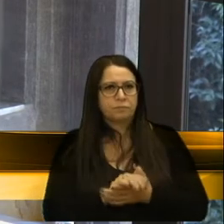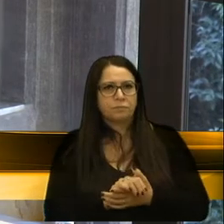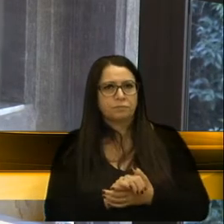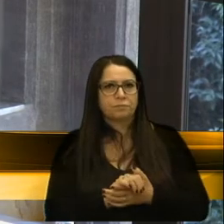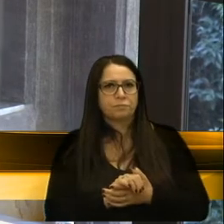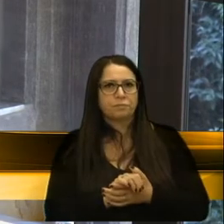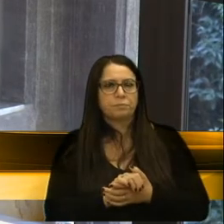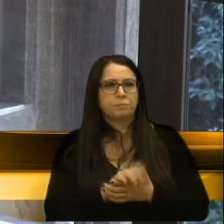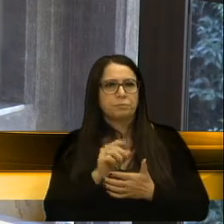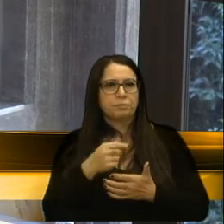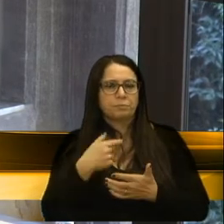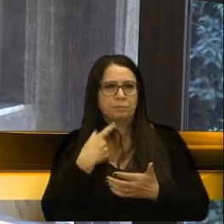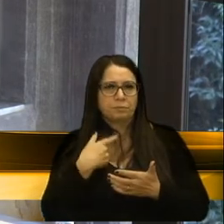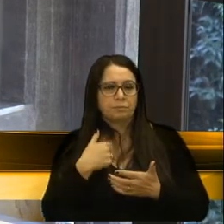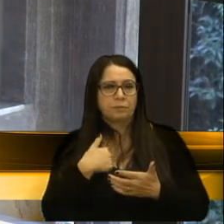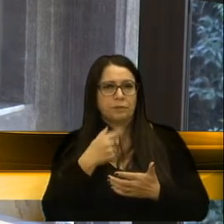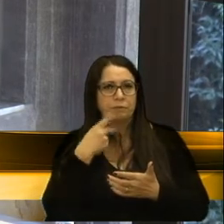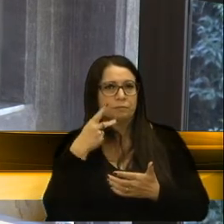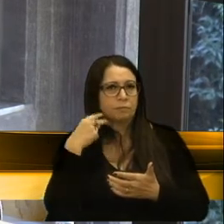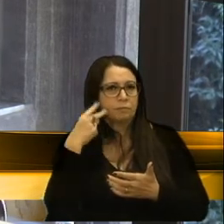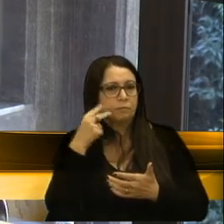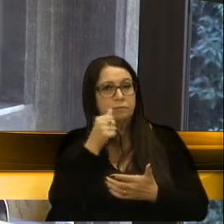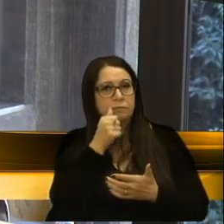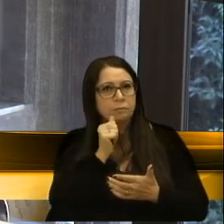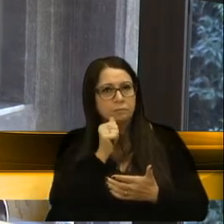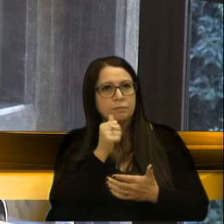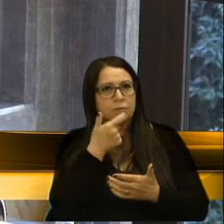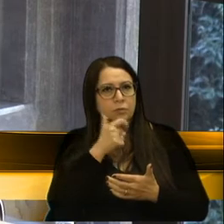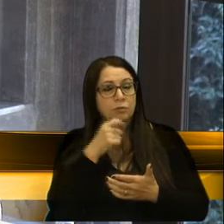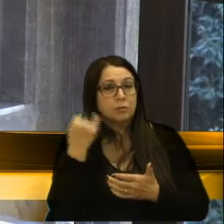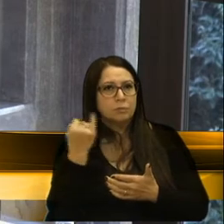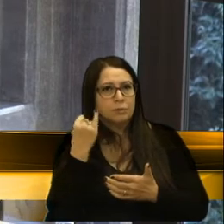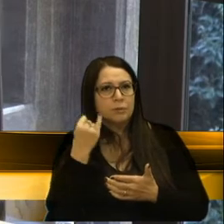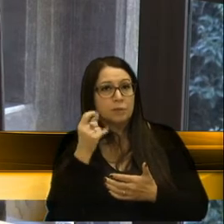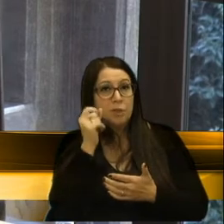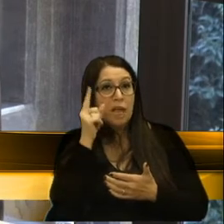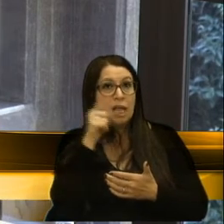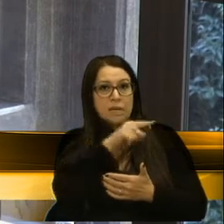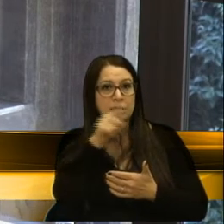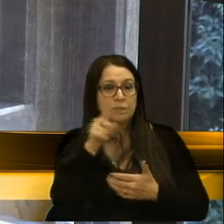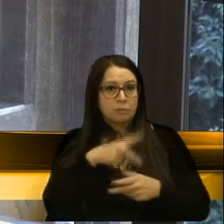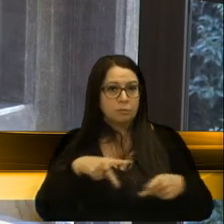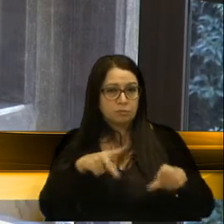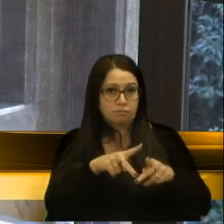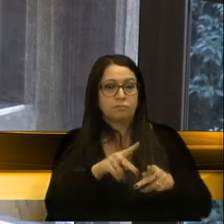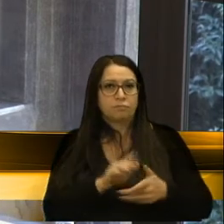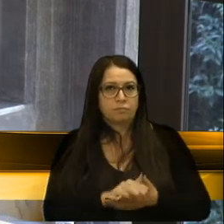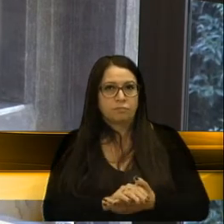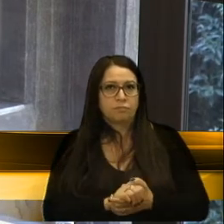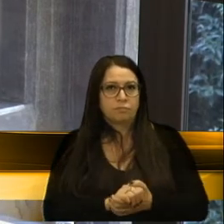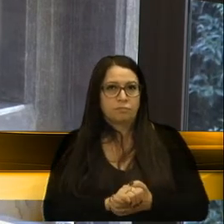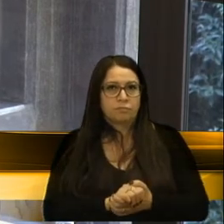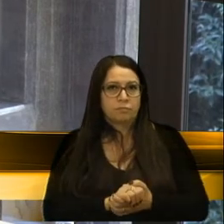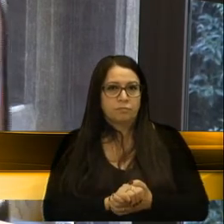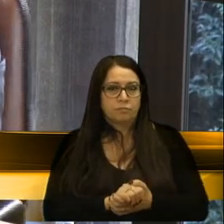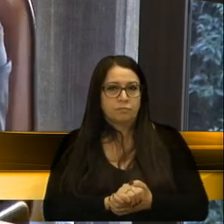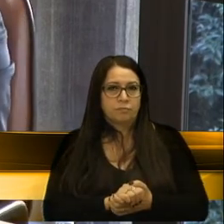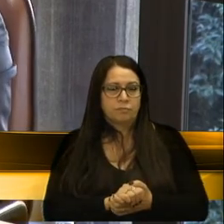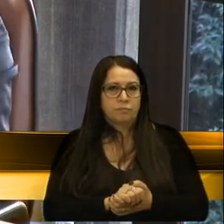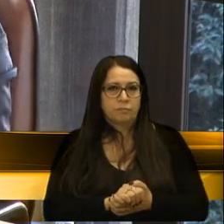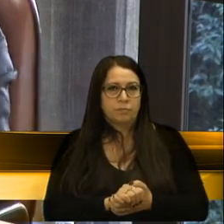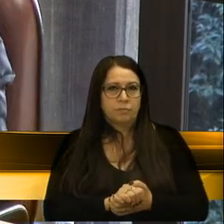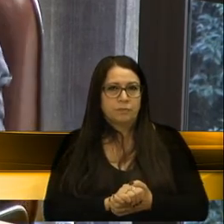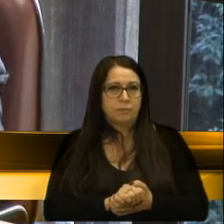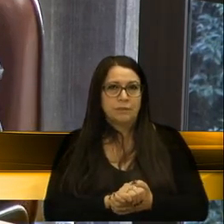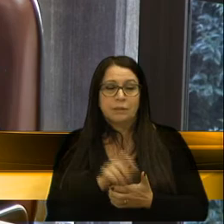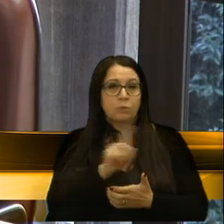pouco em uma parte do que a vereadora Paula falou, eu acho que é importante nós alertarmos a população que, justamente, a situação